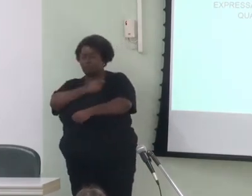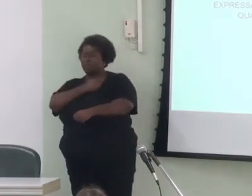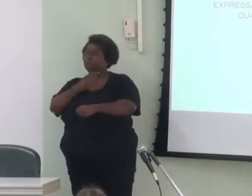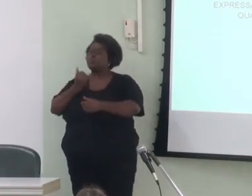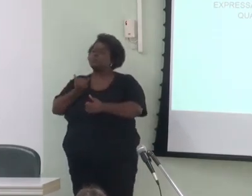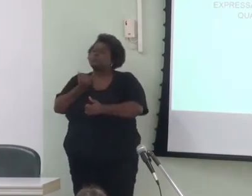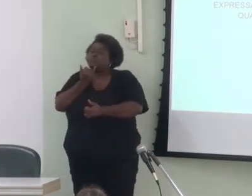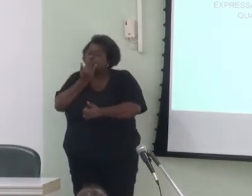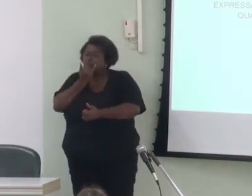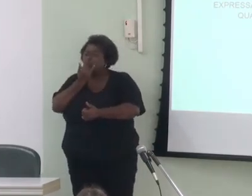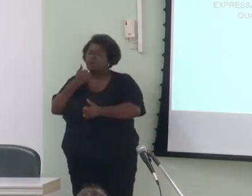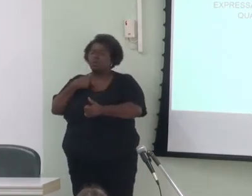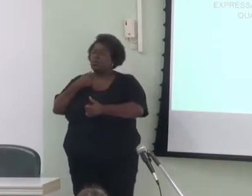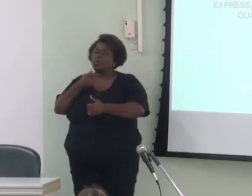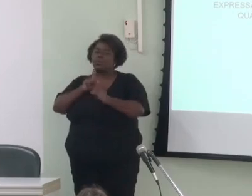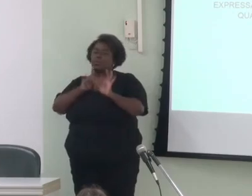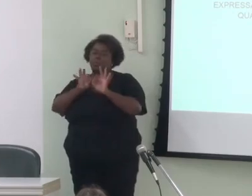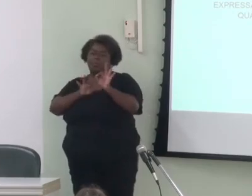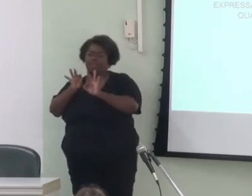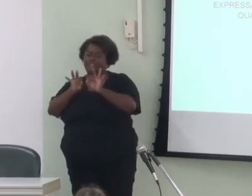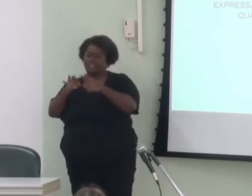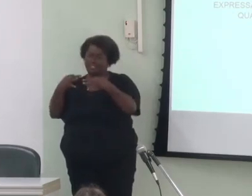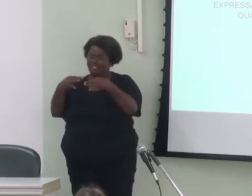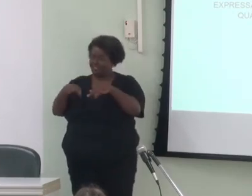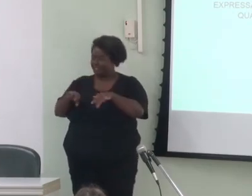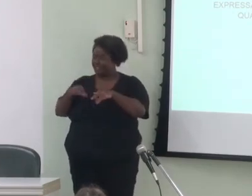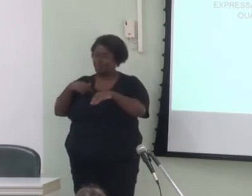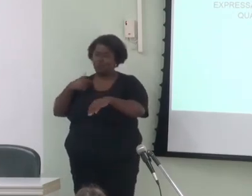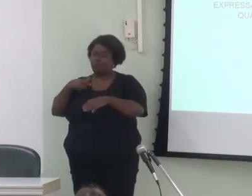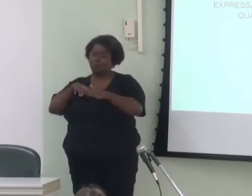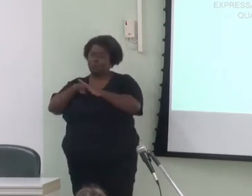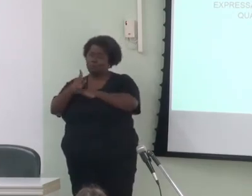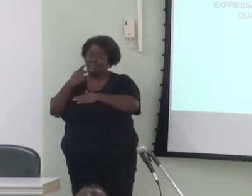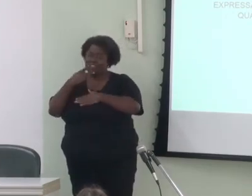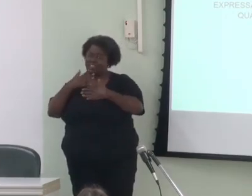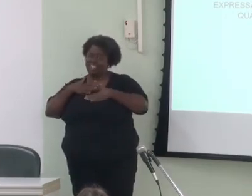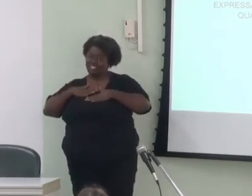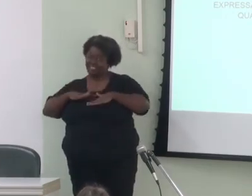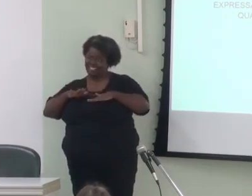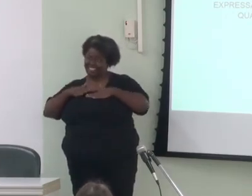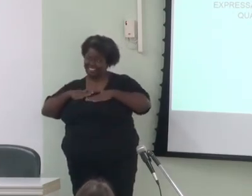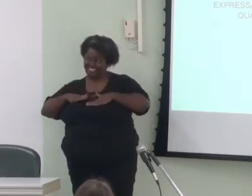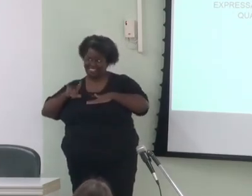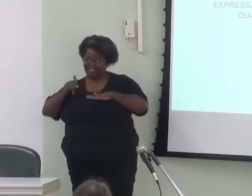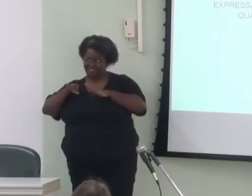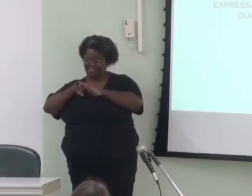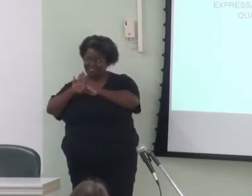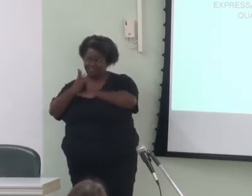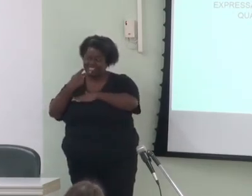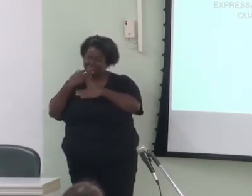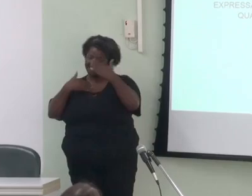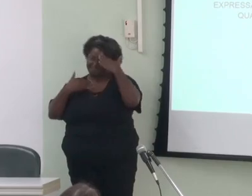não ter me planejado direito mas eu não estou acostumada a falar devagar obrigada gente